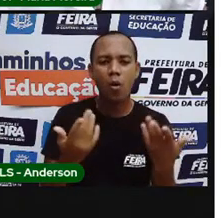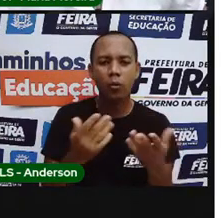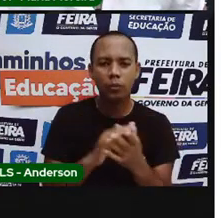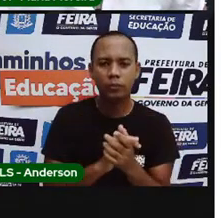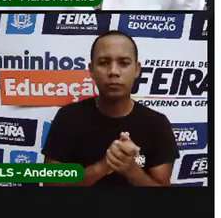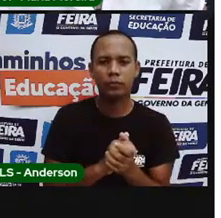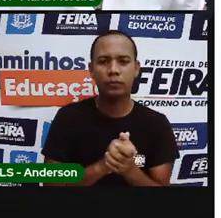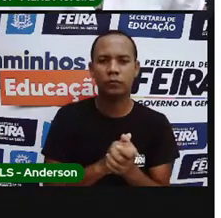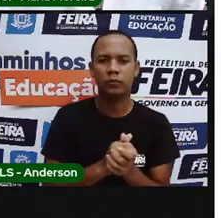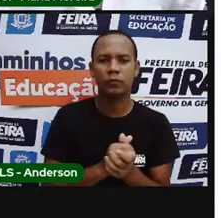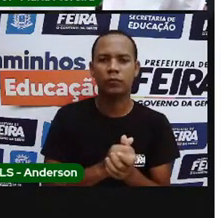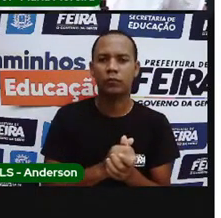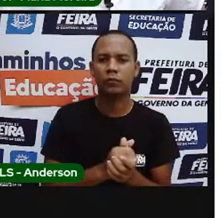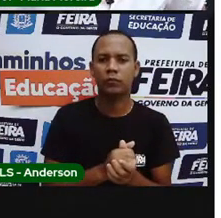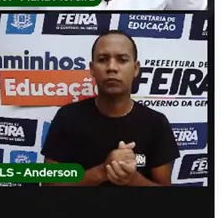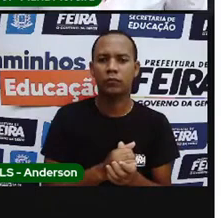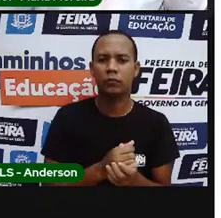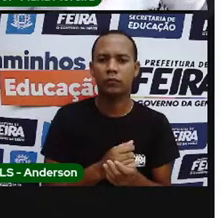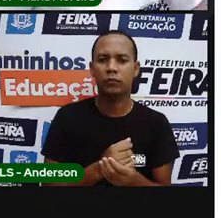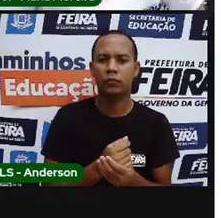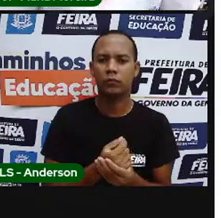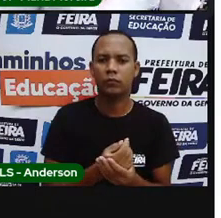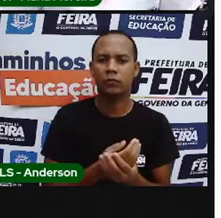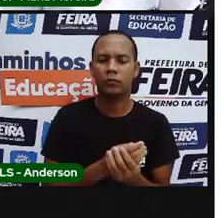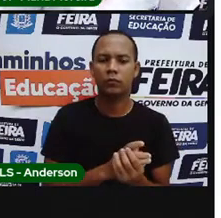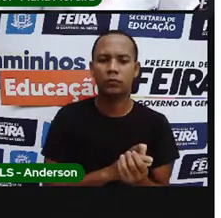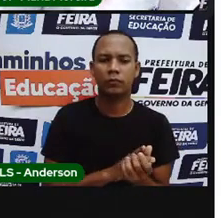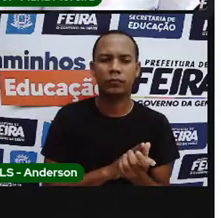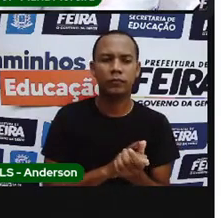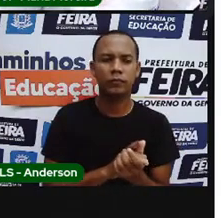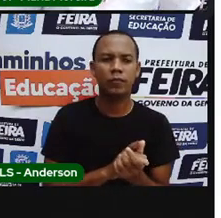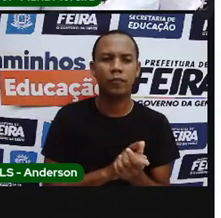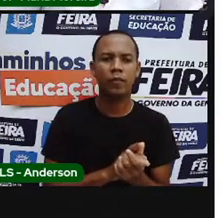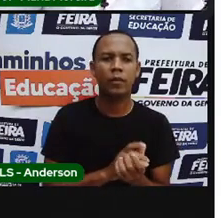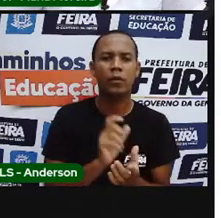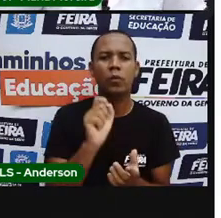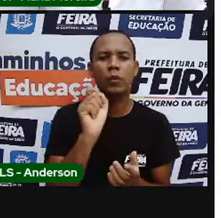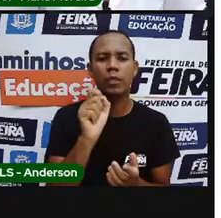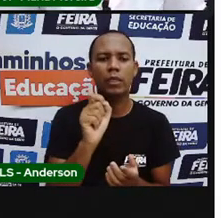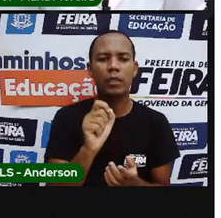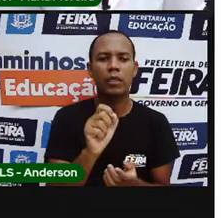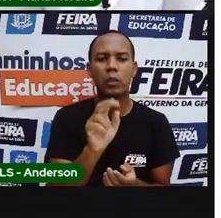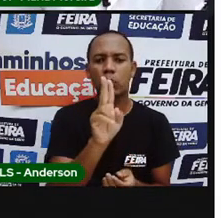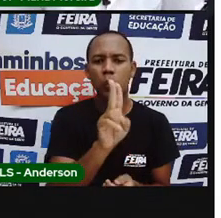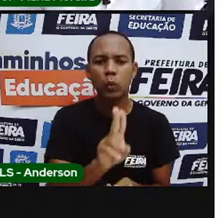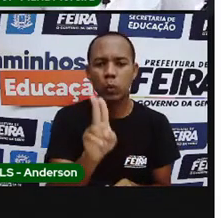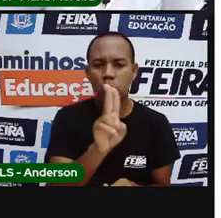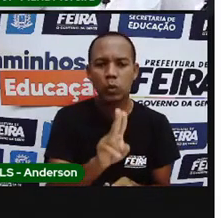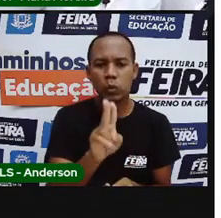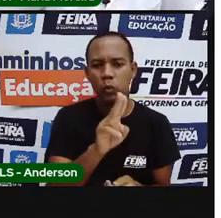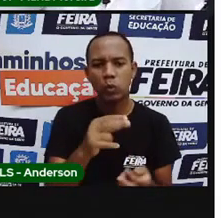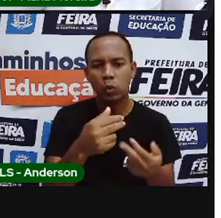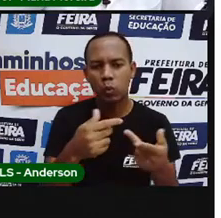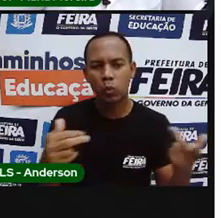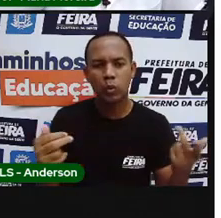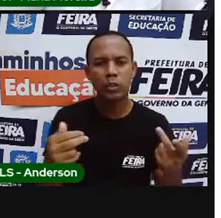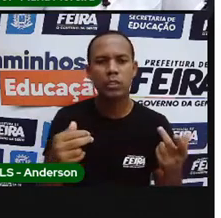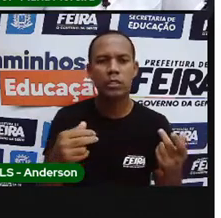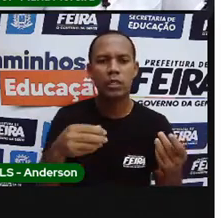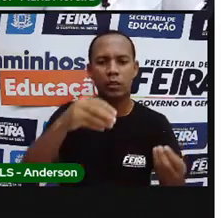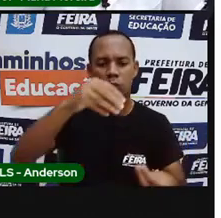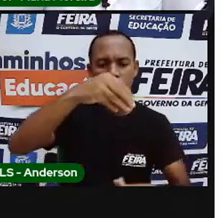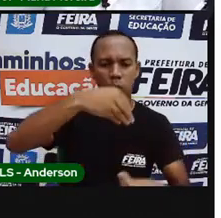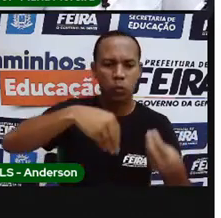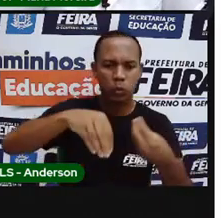econômicas ou não. Então, reutilize e compre apenas o necessário, né?